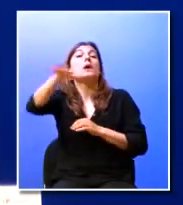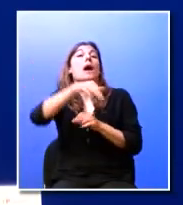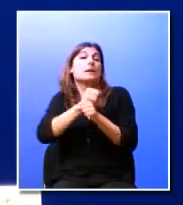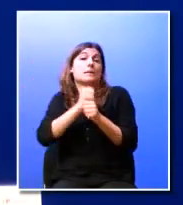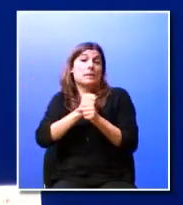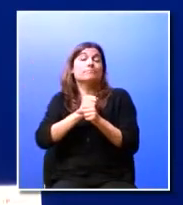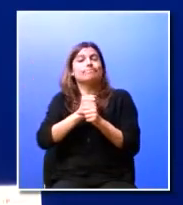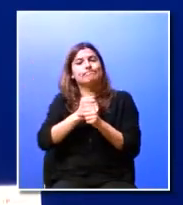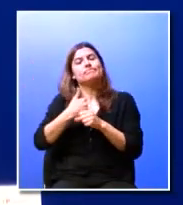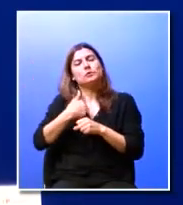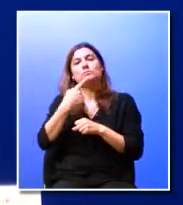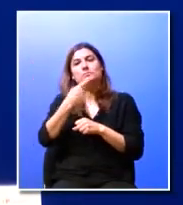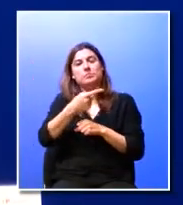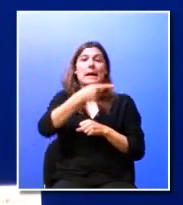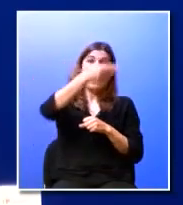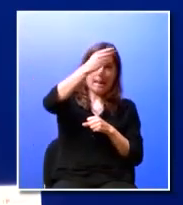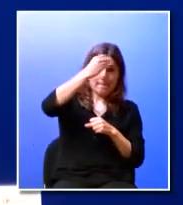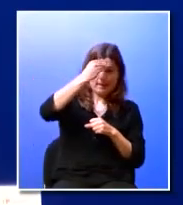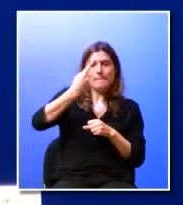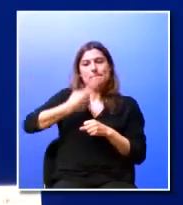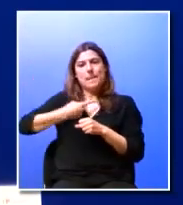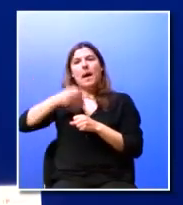terminava com um aprender a aprender